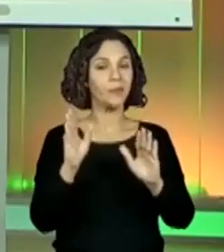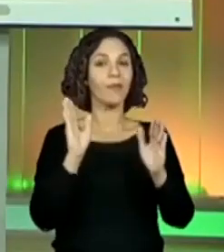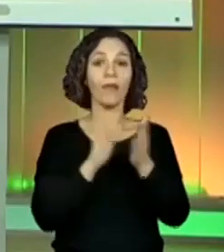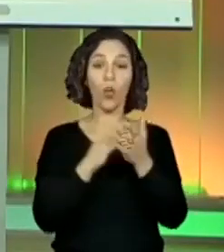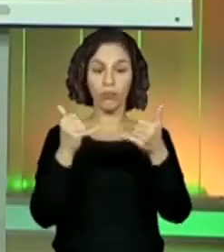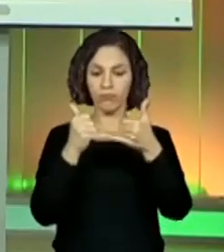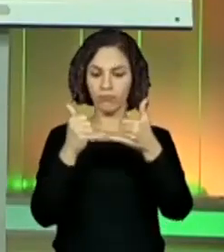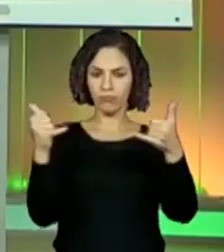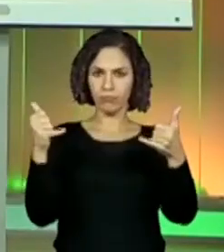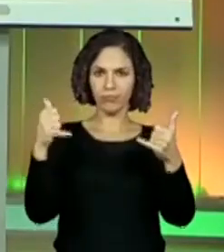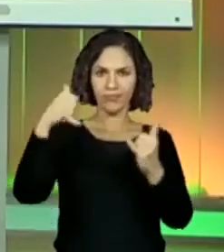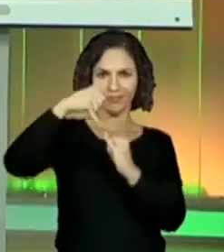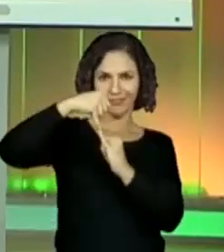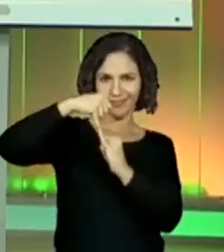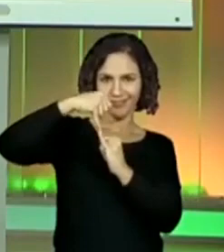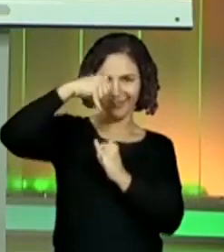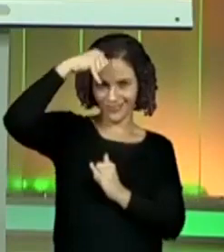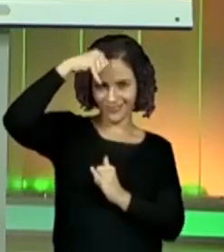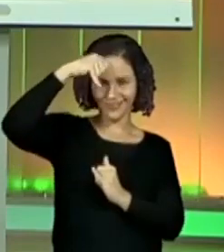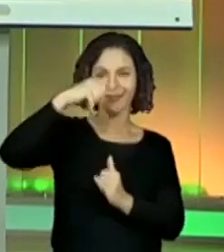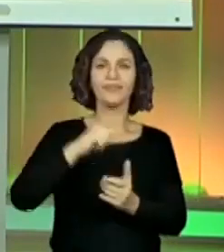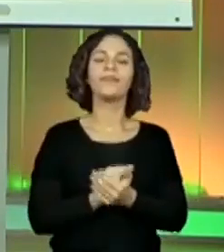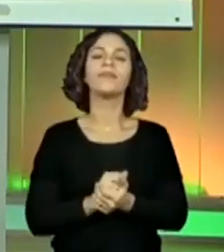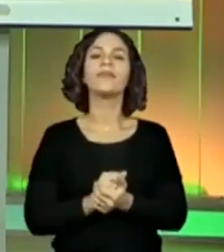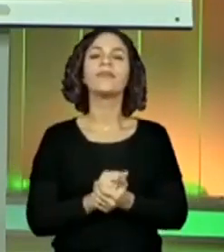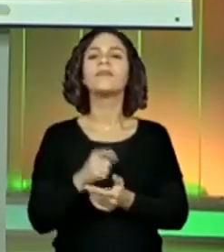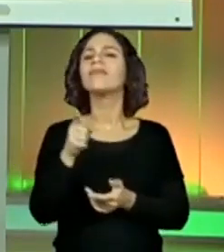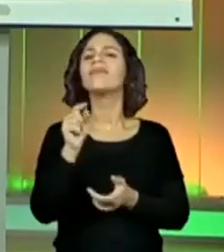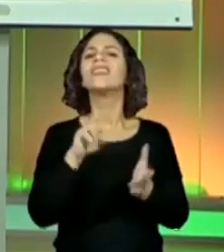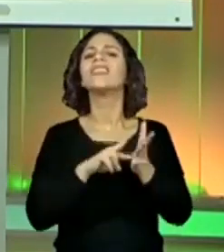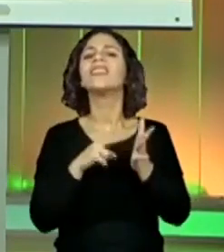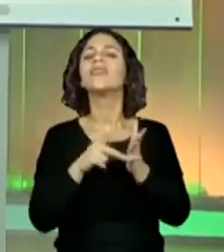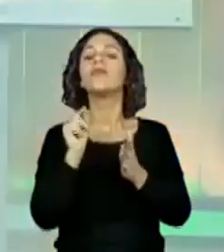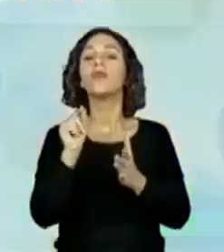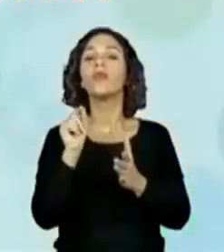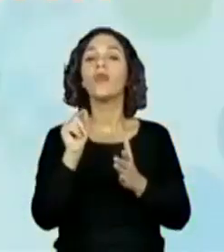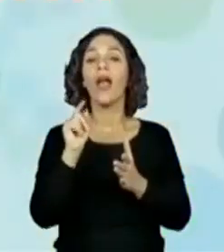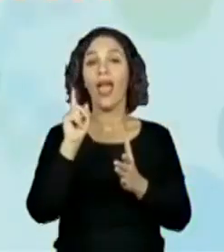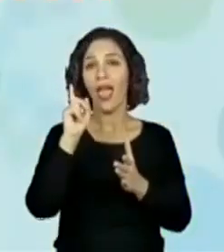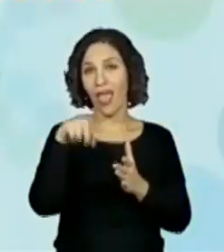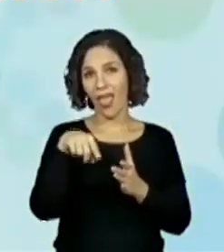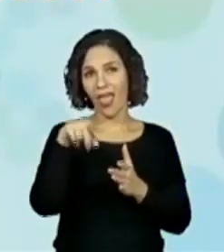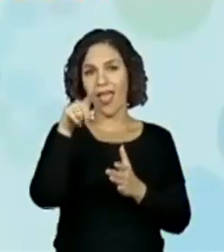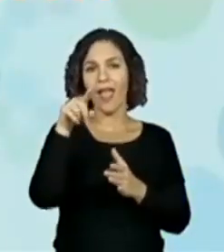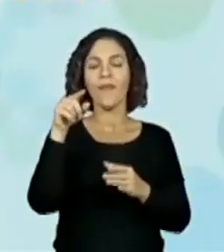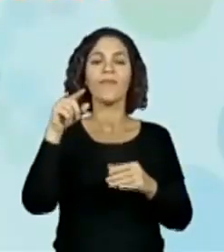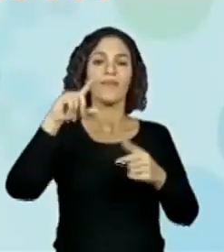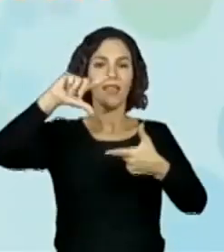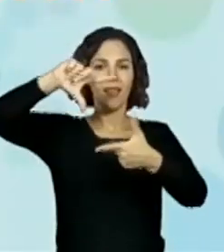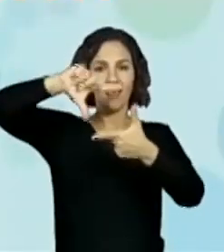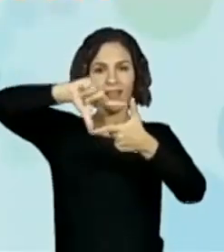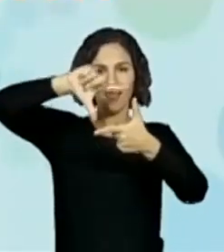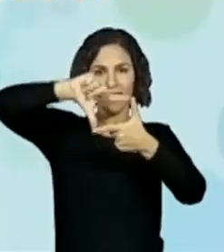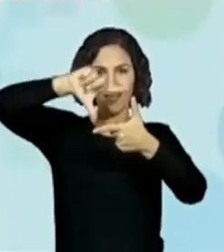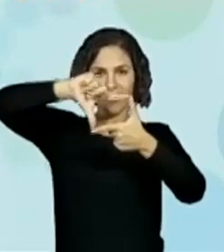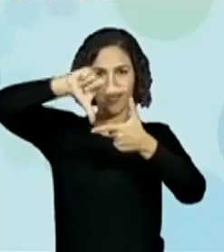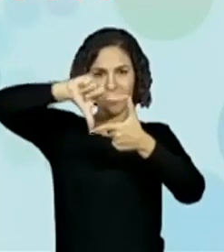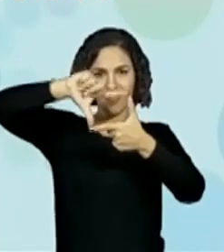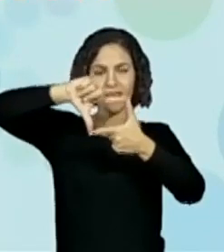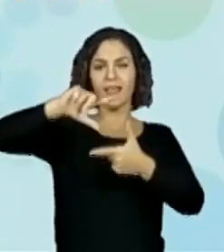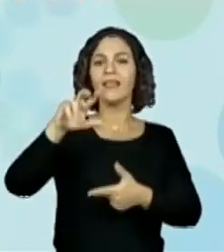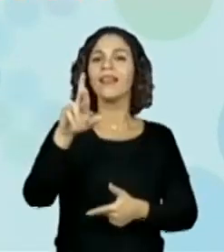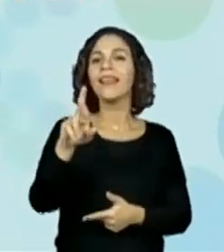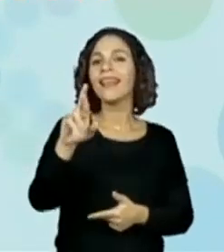aqui, gente, esse negócio, falar assim, nós chamamos de configuração retangular. Por que